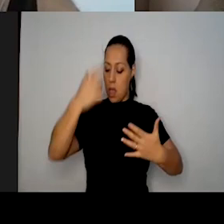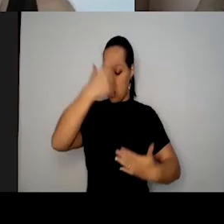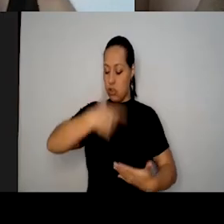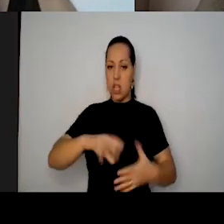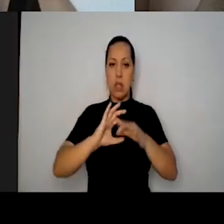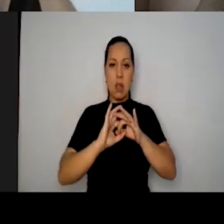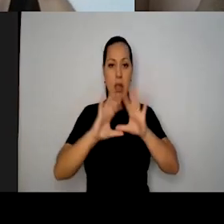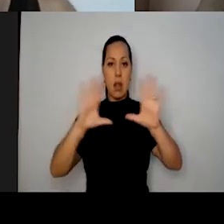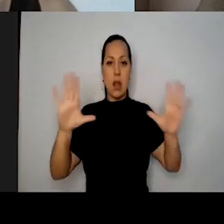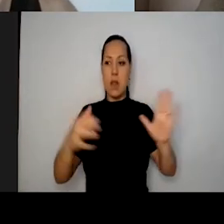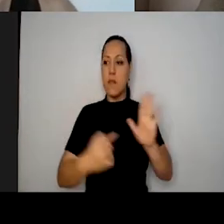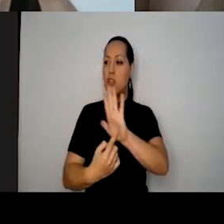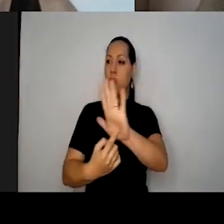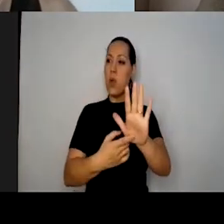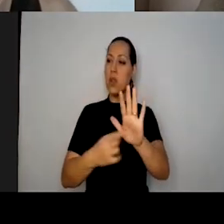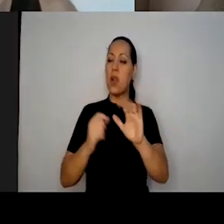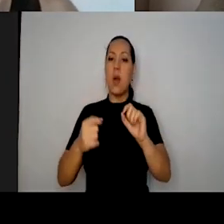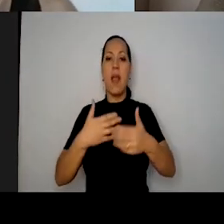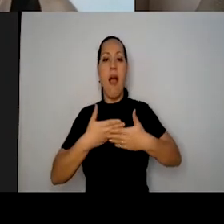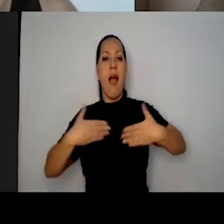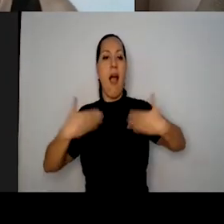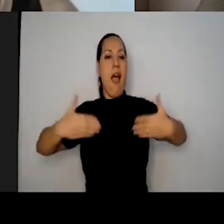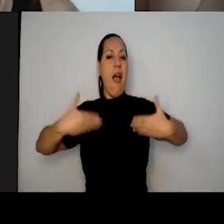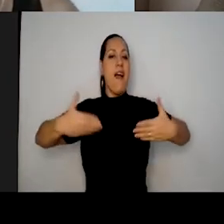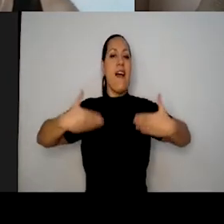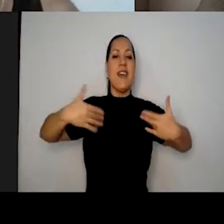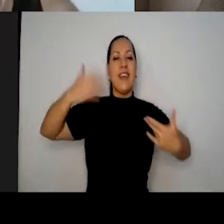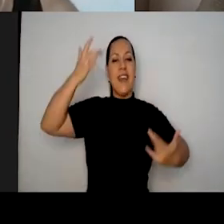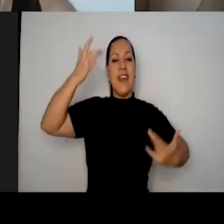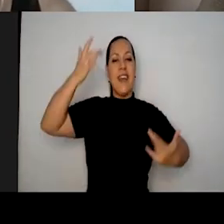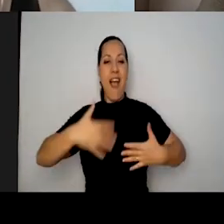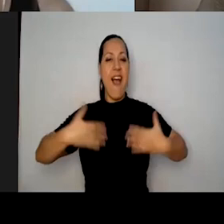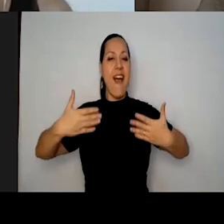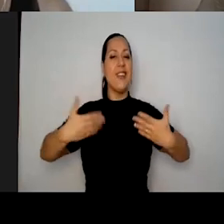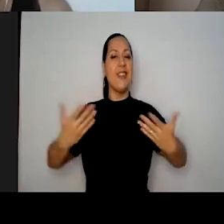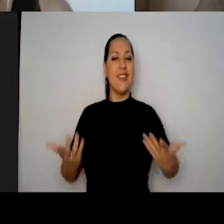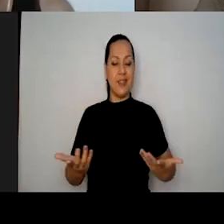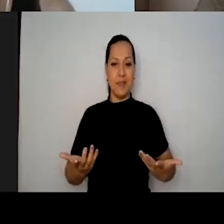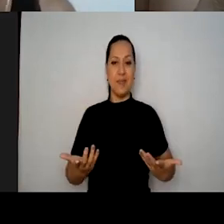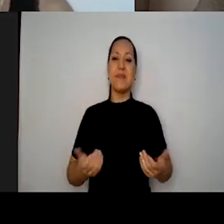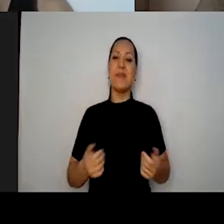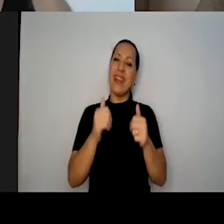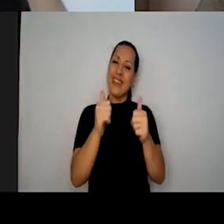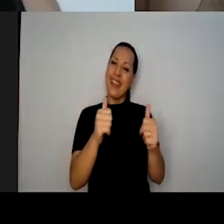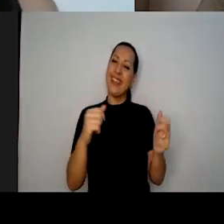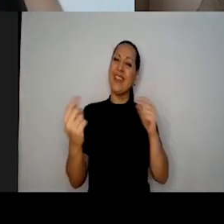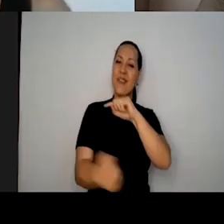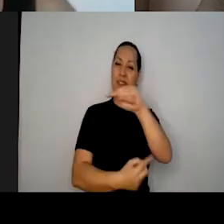trazer a saúde, e a gente trazer a alegria, mas é isso, vamos rodar, vamos rodar,